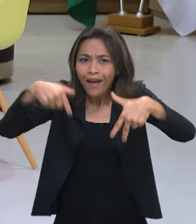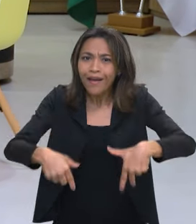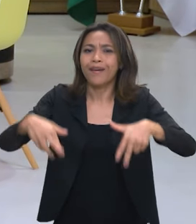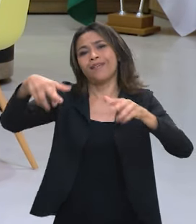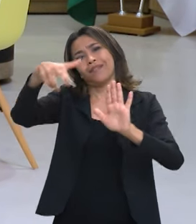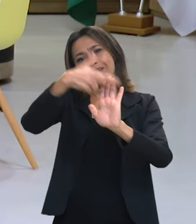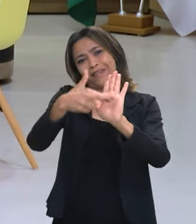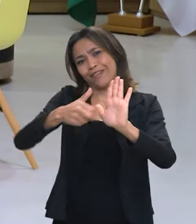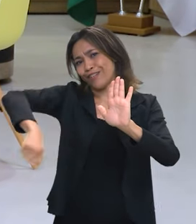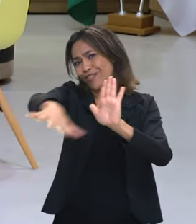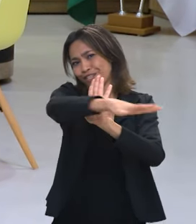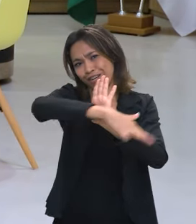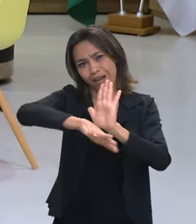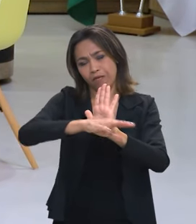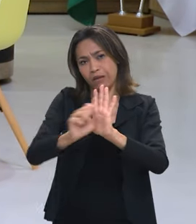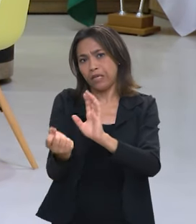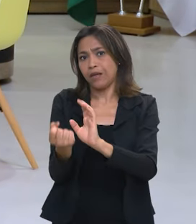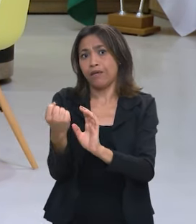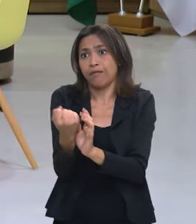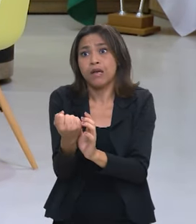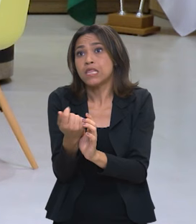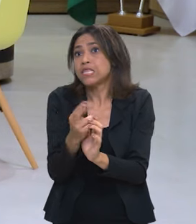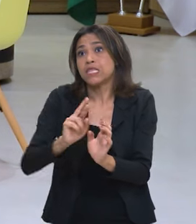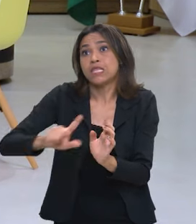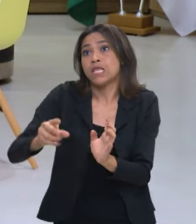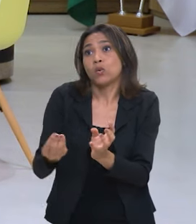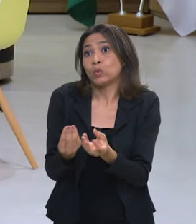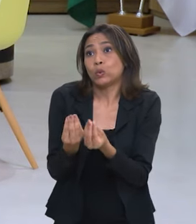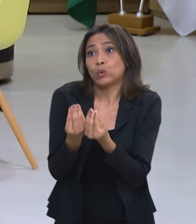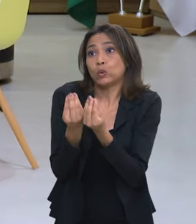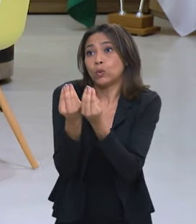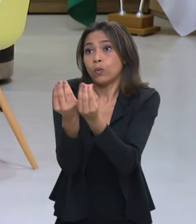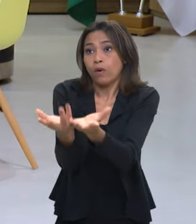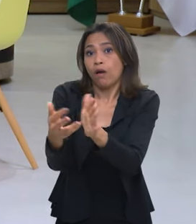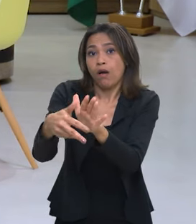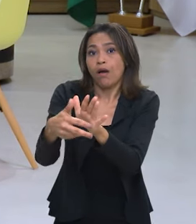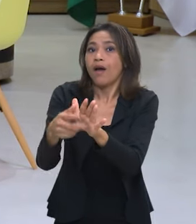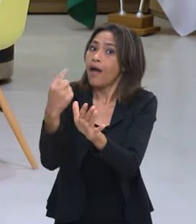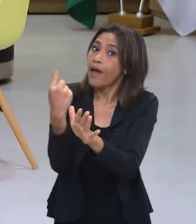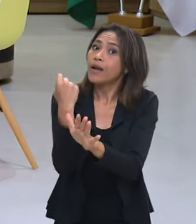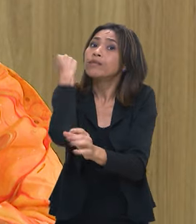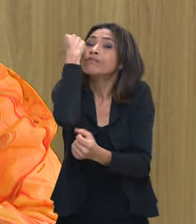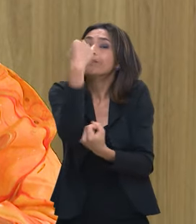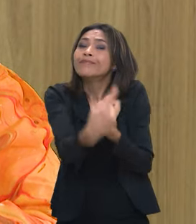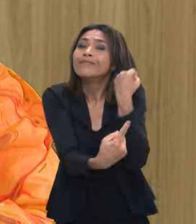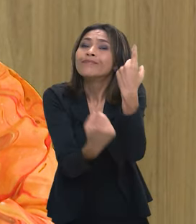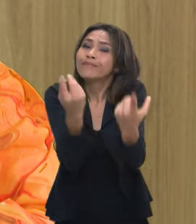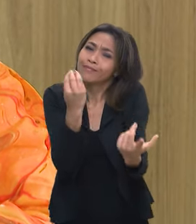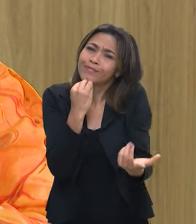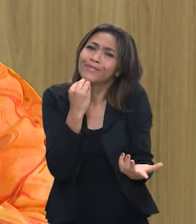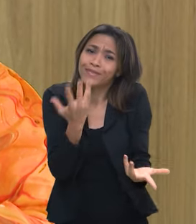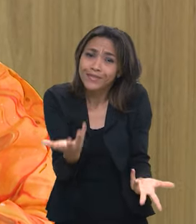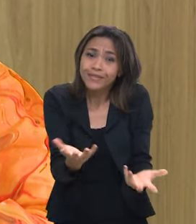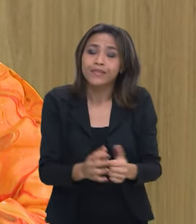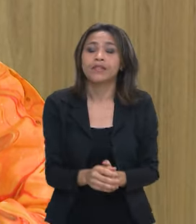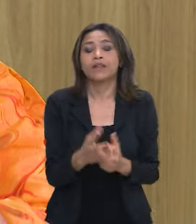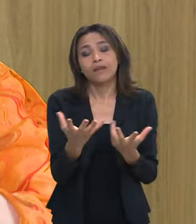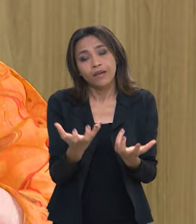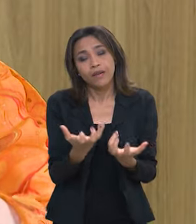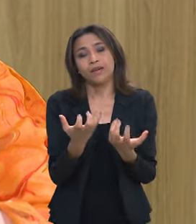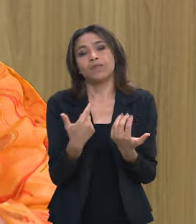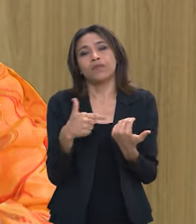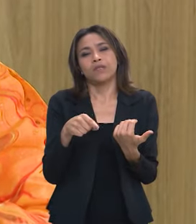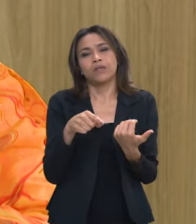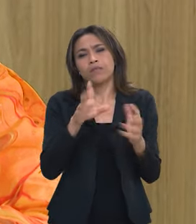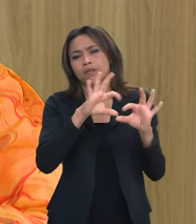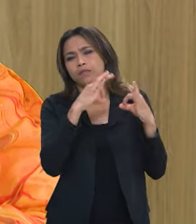ser a regra e a não doação a exceção queremos trabalhar com essa consciência para as pessoas